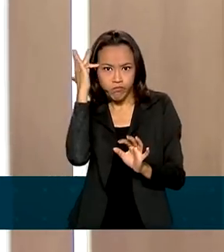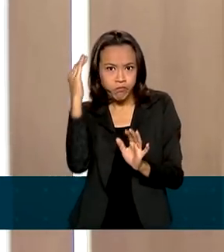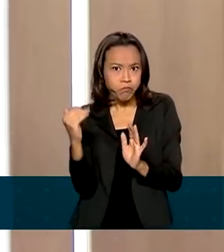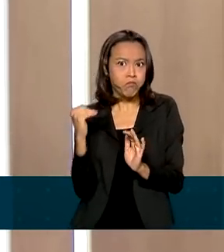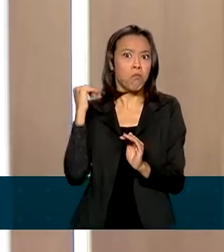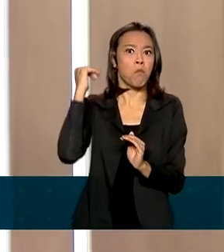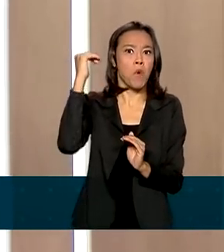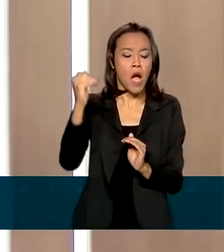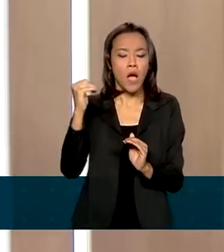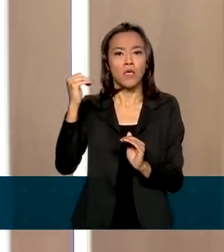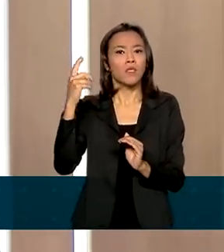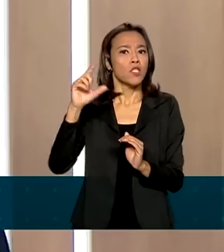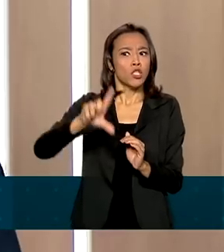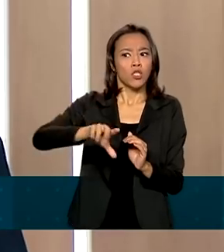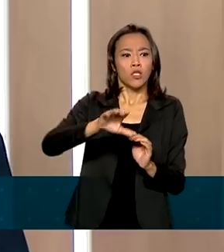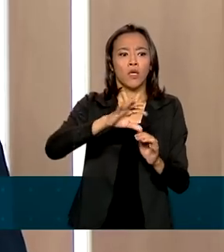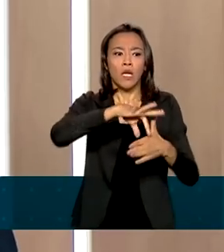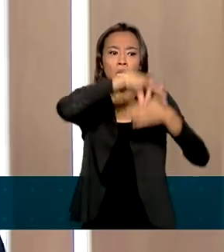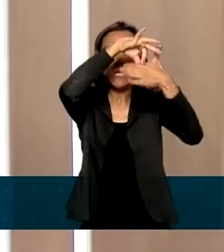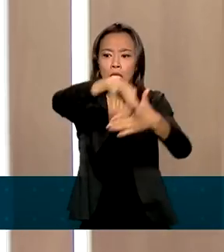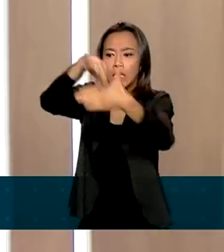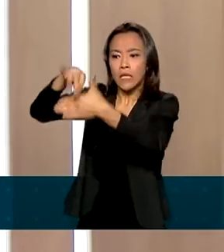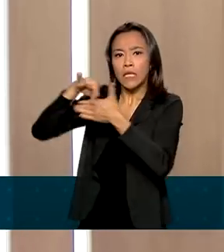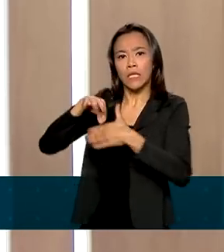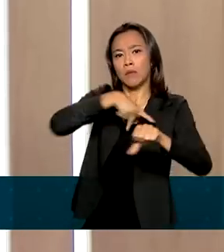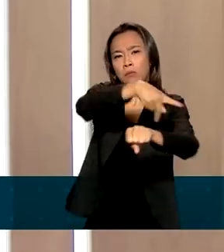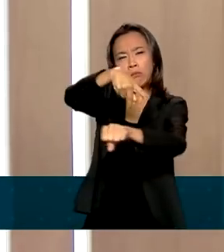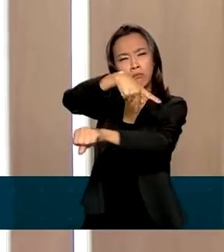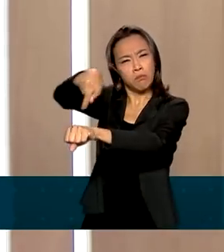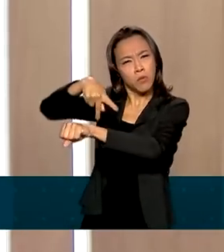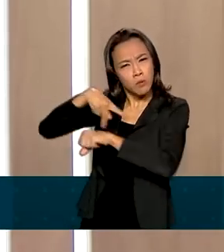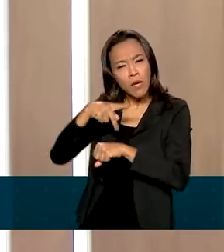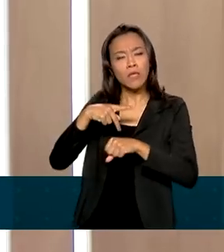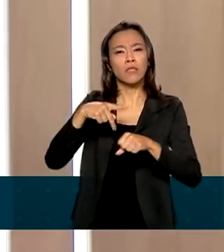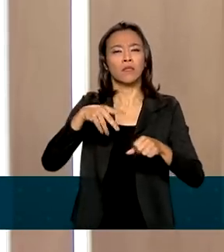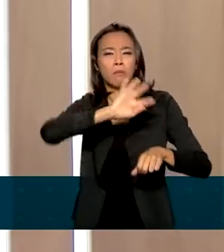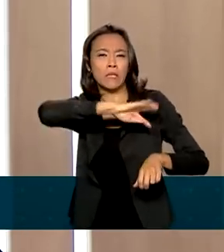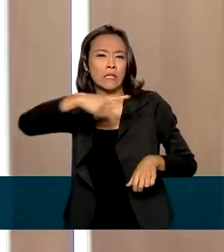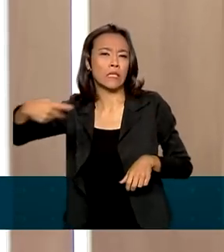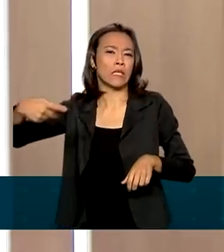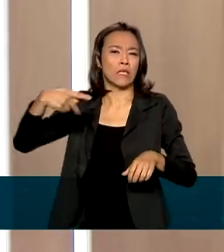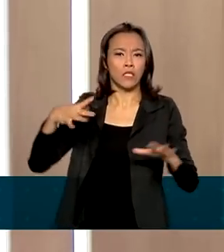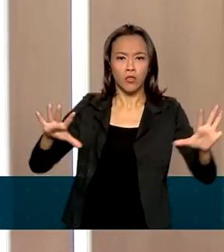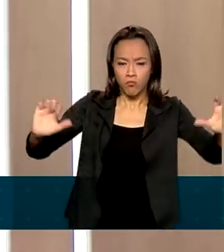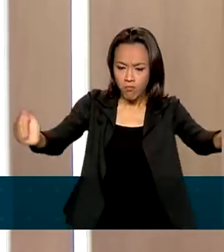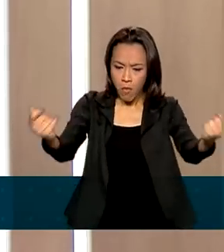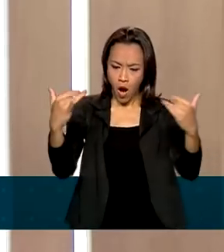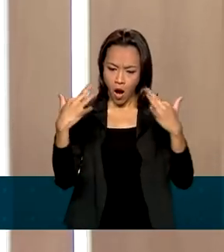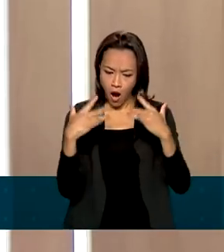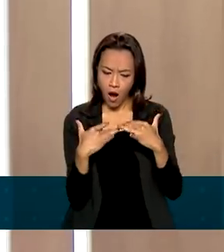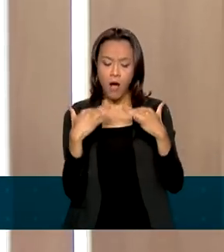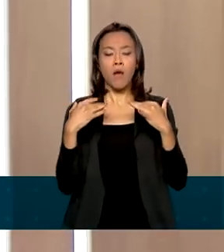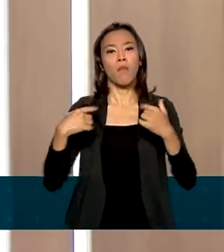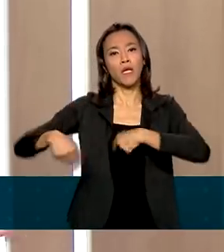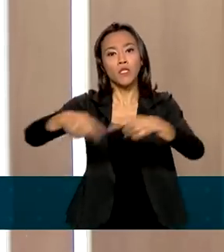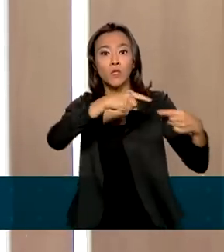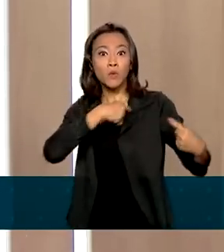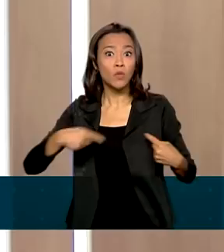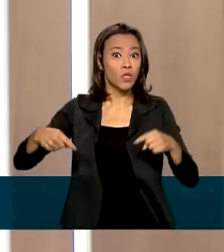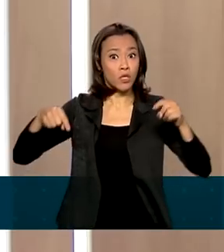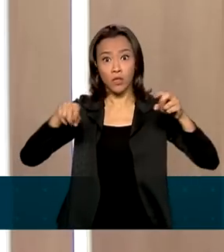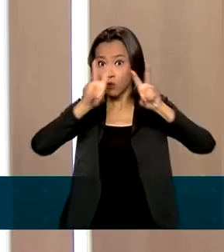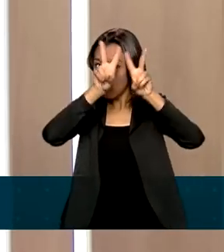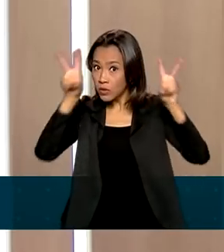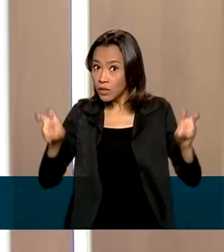passa a atrair líderes internacionais, presidentes, primeiros ministros, para discutir as grandes questões globais do momento, que